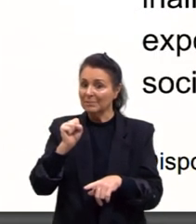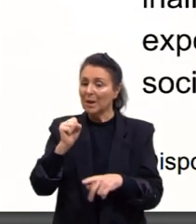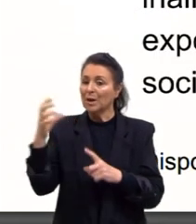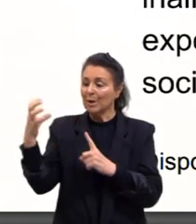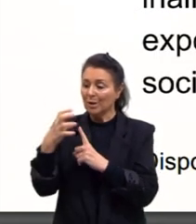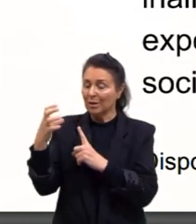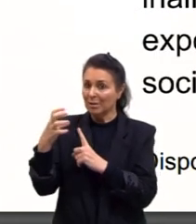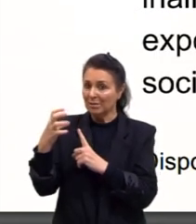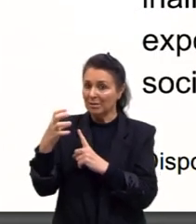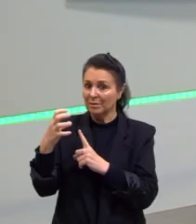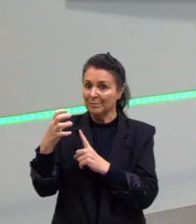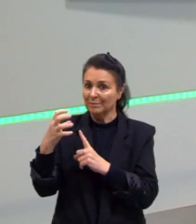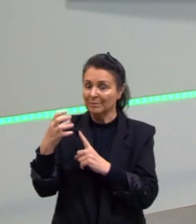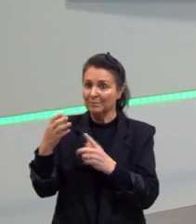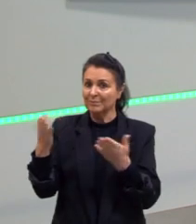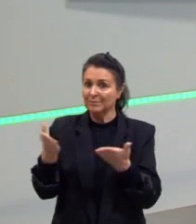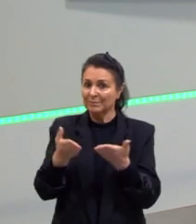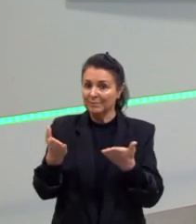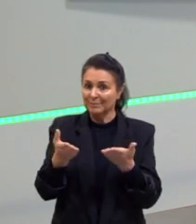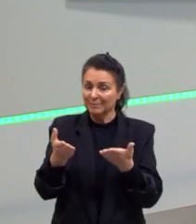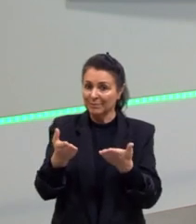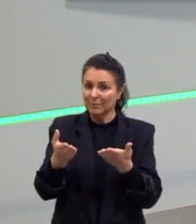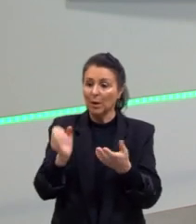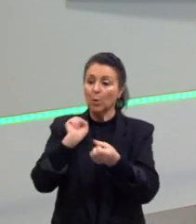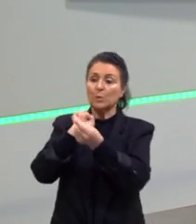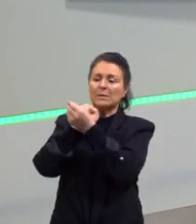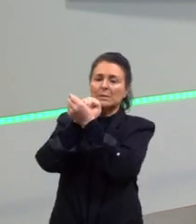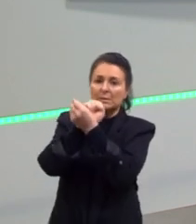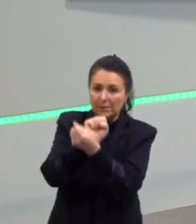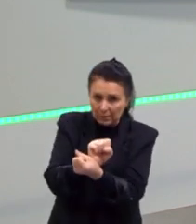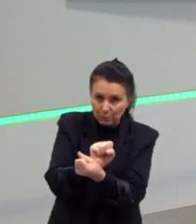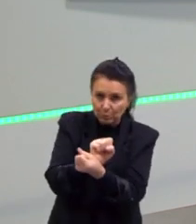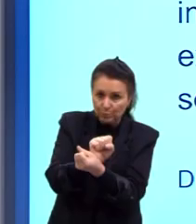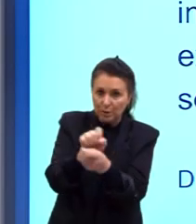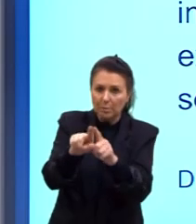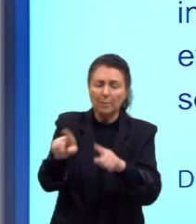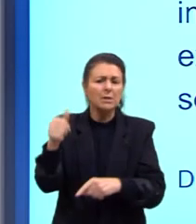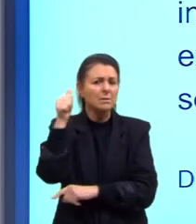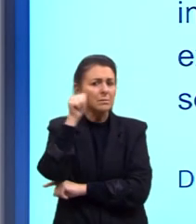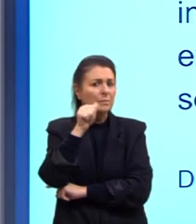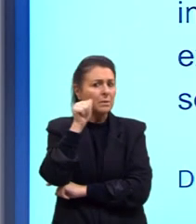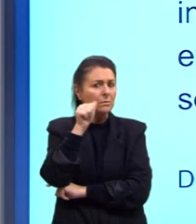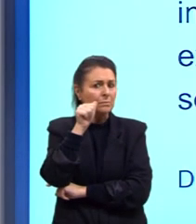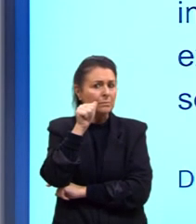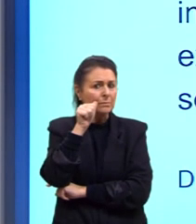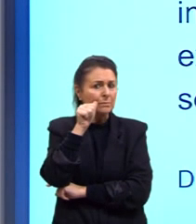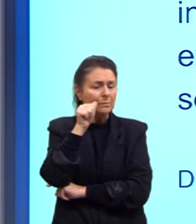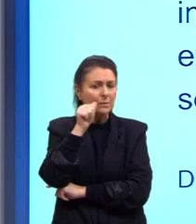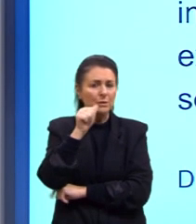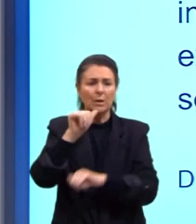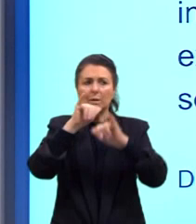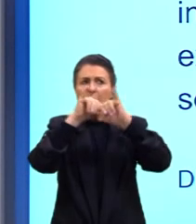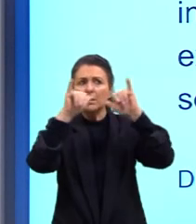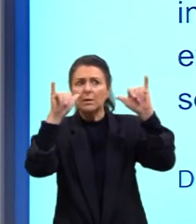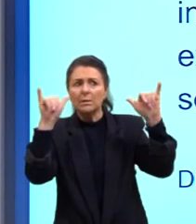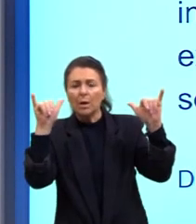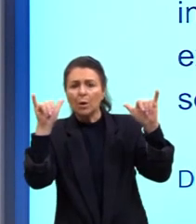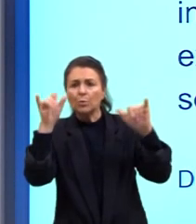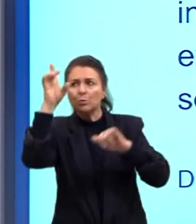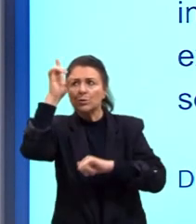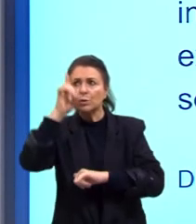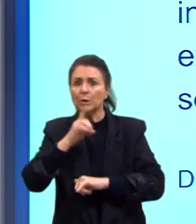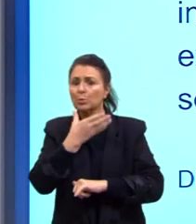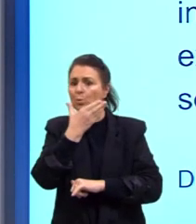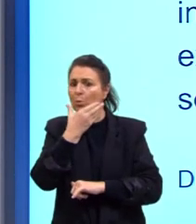E a gente falou dessa questão dos escravizados, mas e as mulheres? A gente viu a declaração dos direitos do homem e do